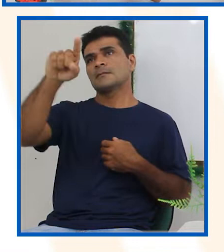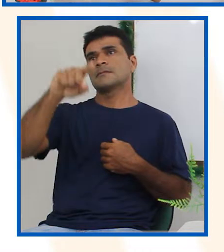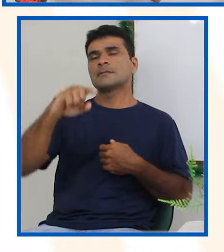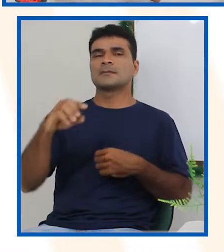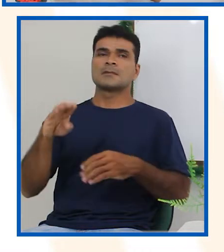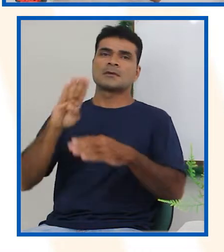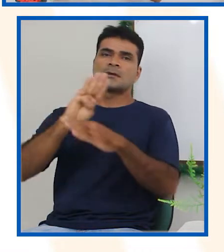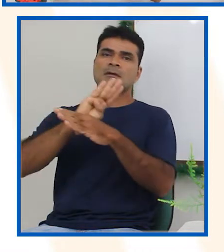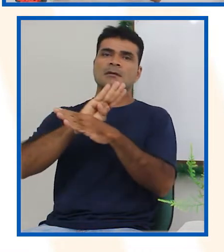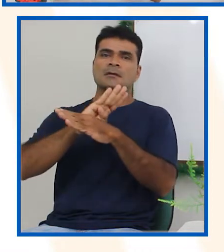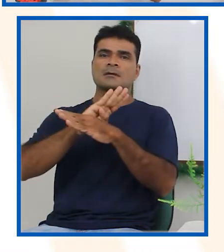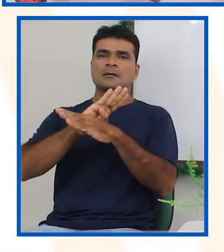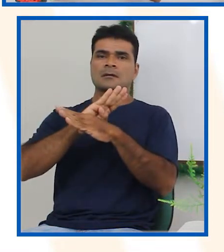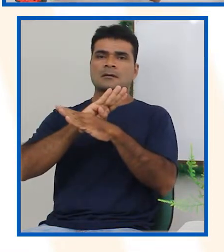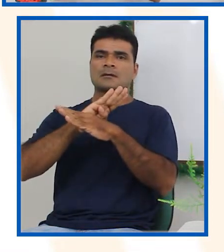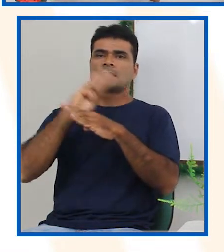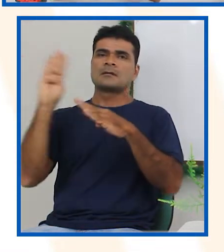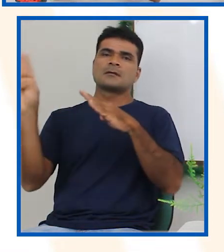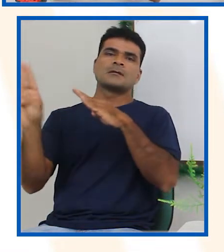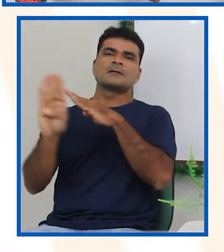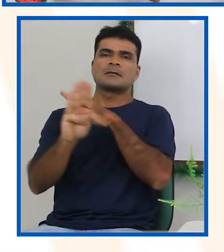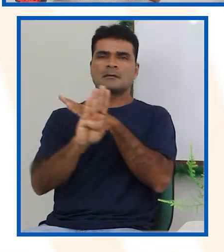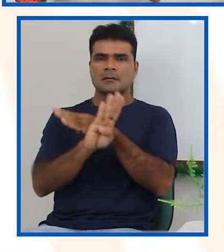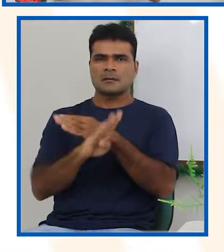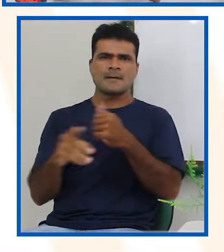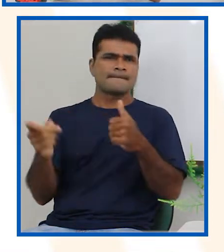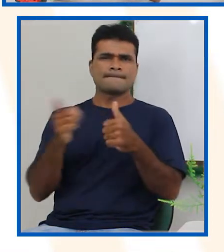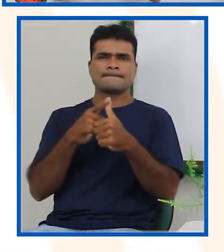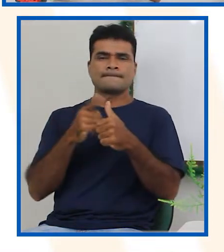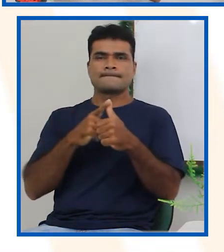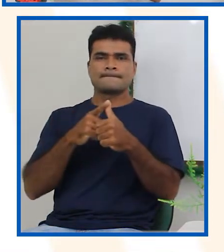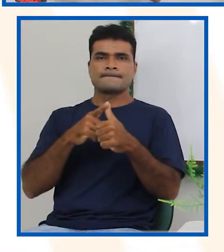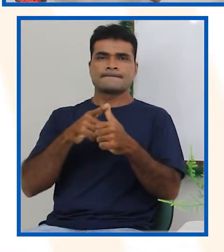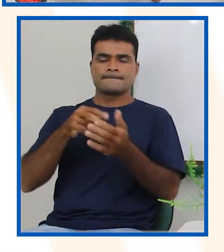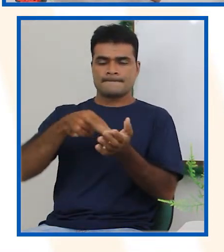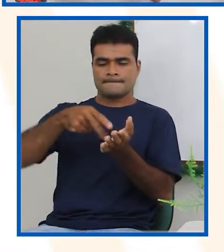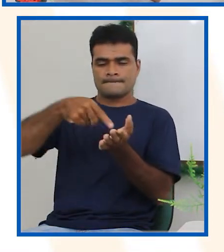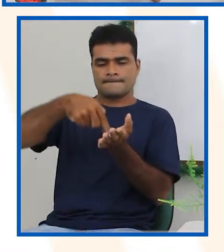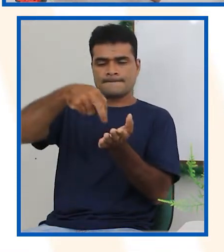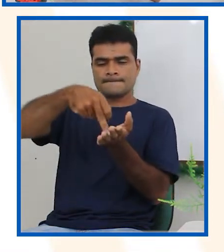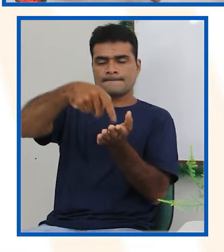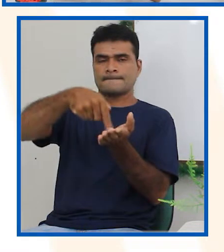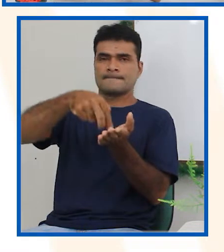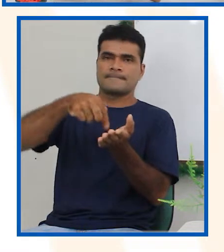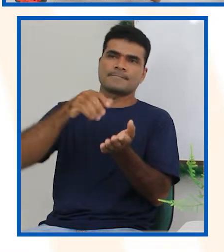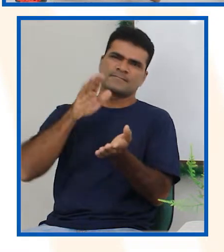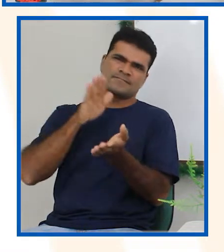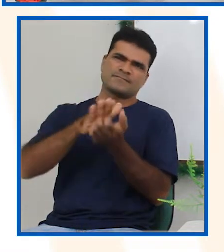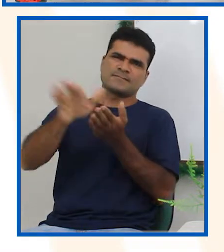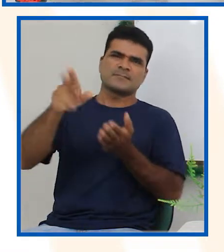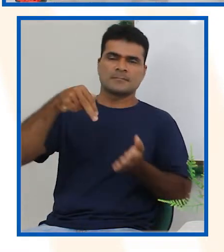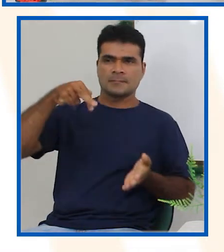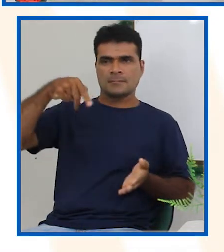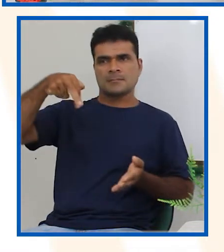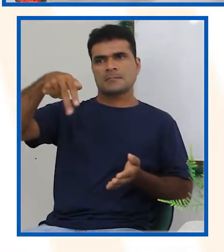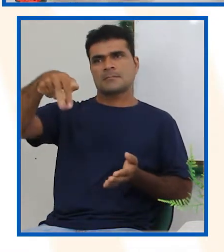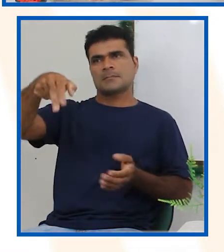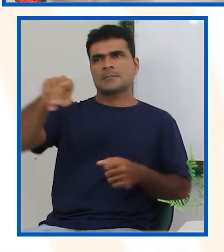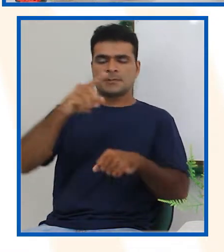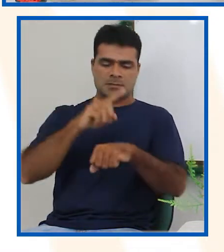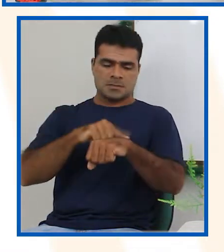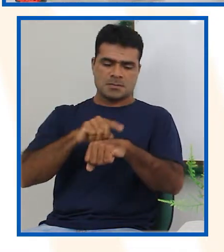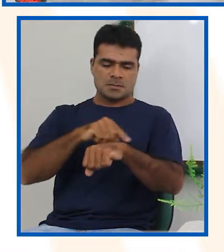correndo, ela vai fazer num tempo, né? Mas, se for outra pessoa que não tem o mesmo